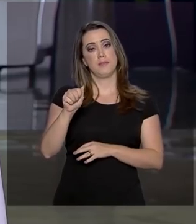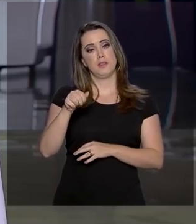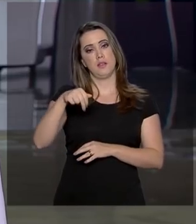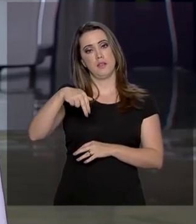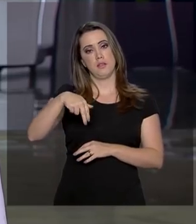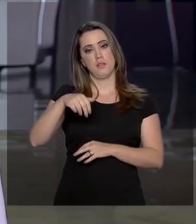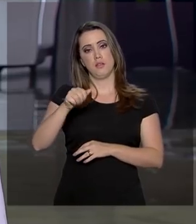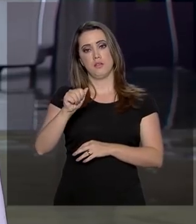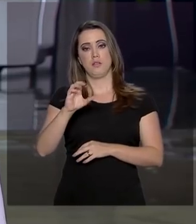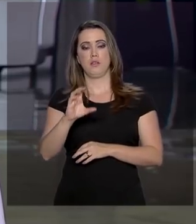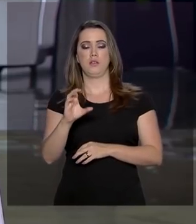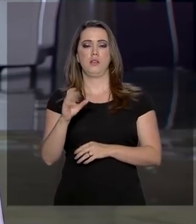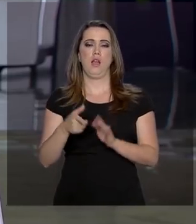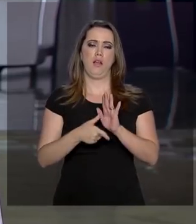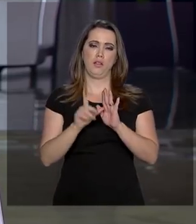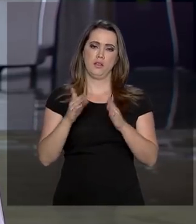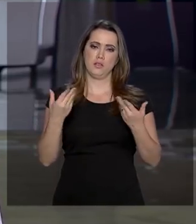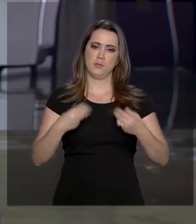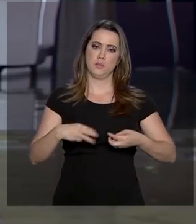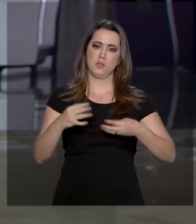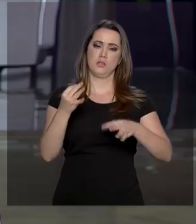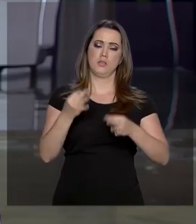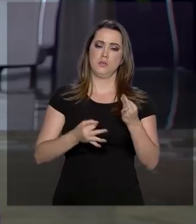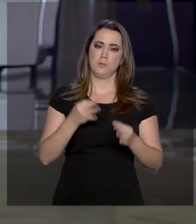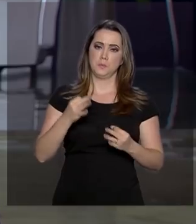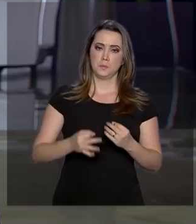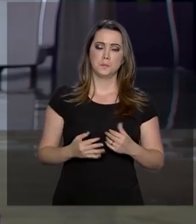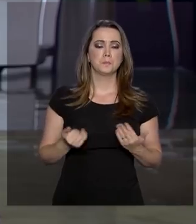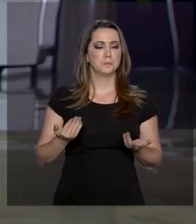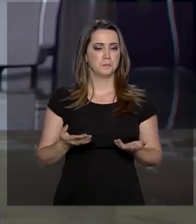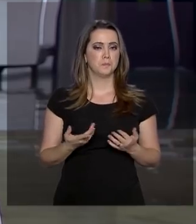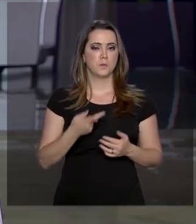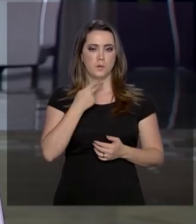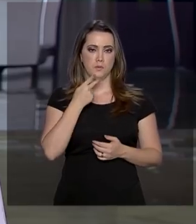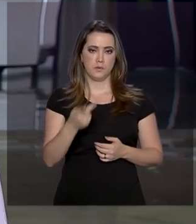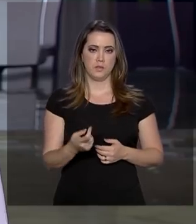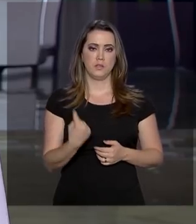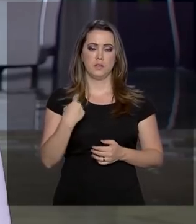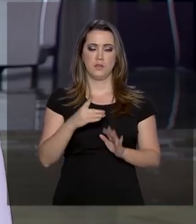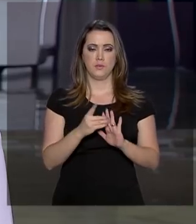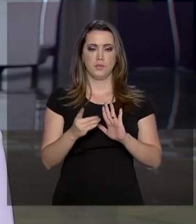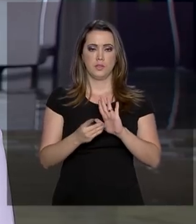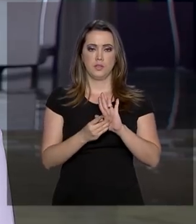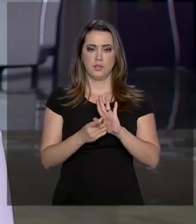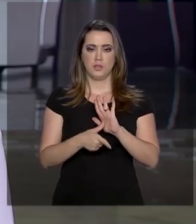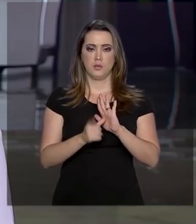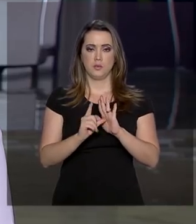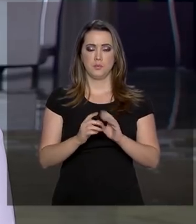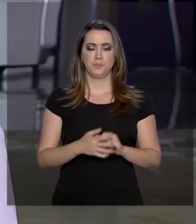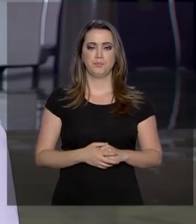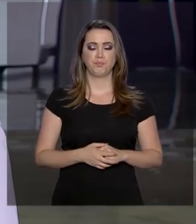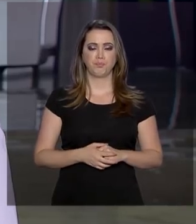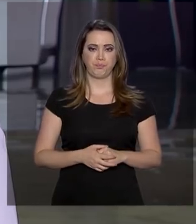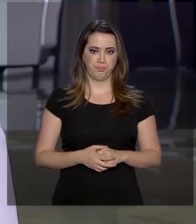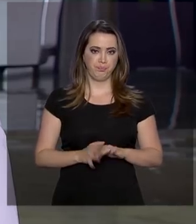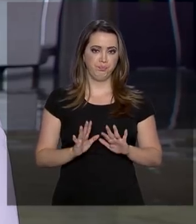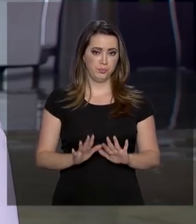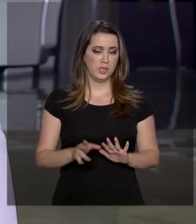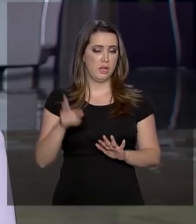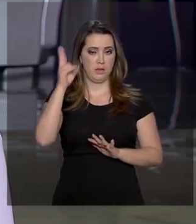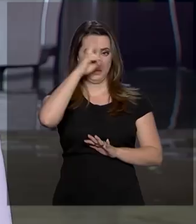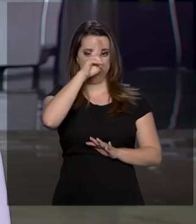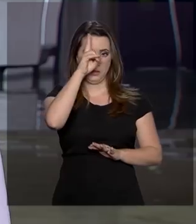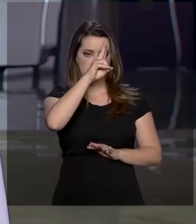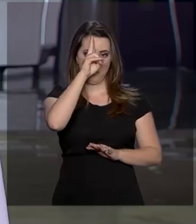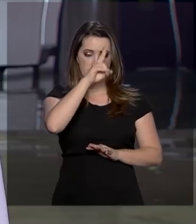responsabilidade do Ministério da Justiça e Segurança Pública, como dizia o decreto anterior. E, Roberto, lembrando que o